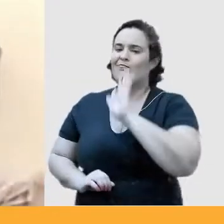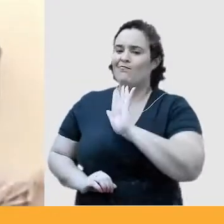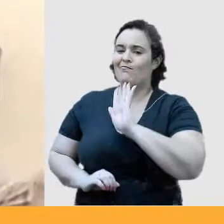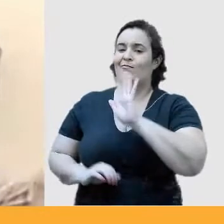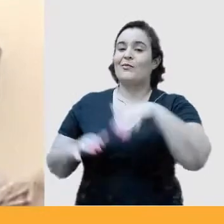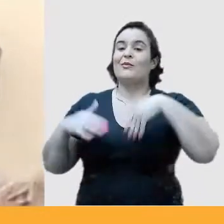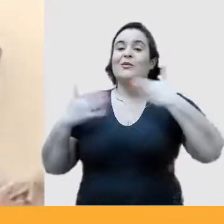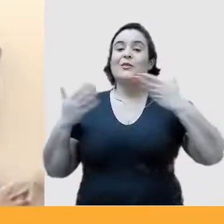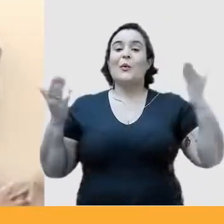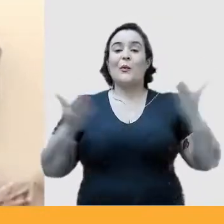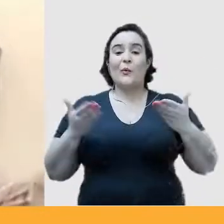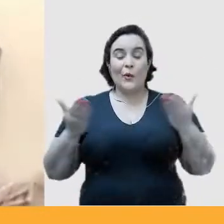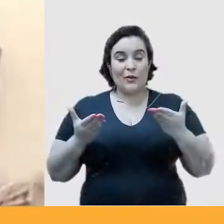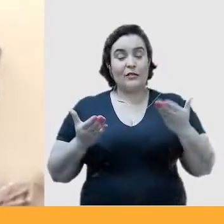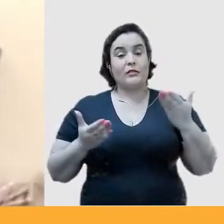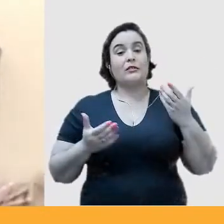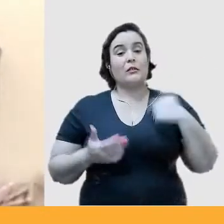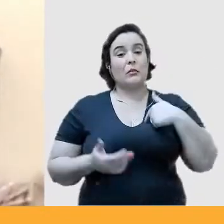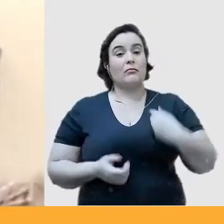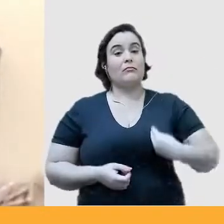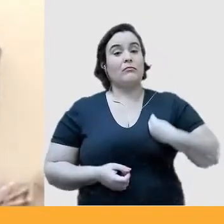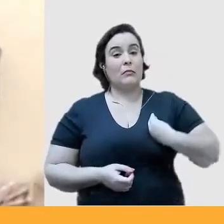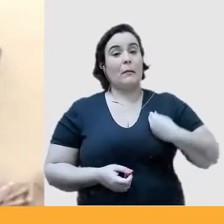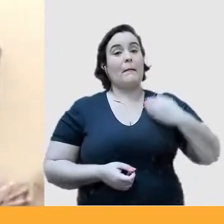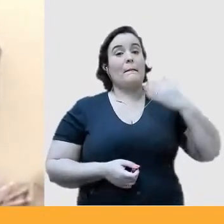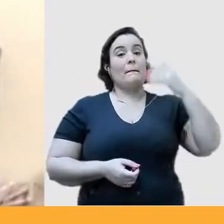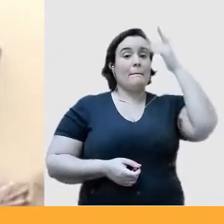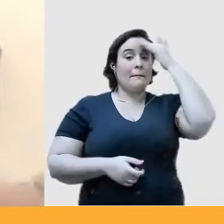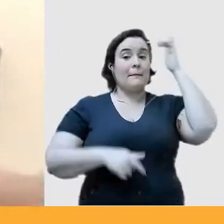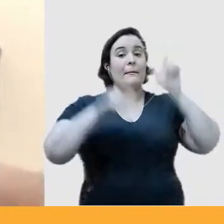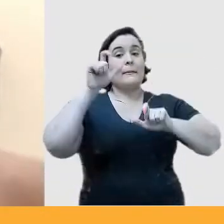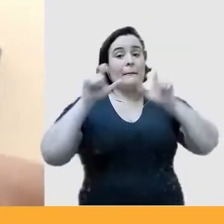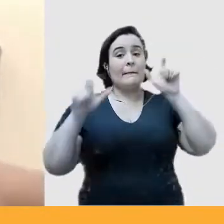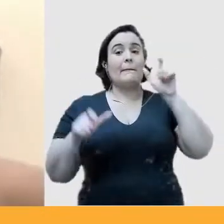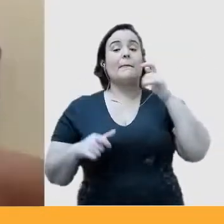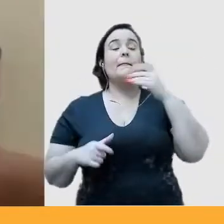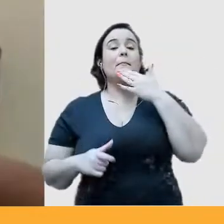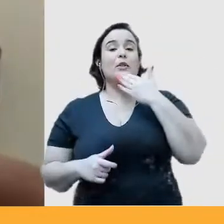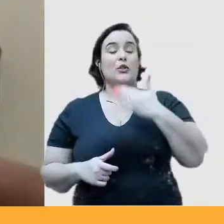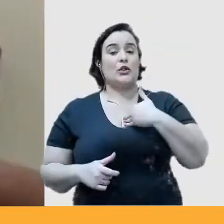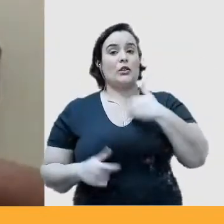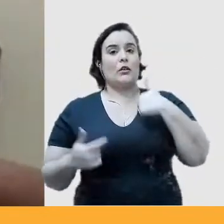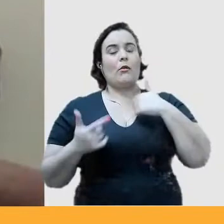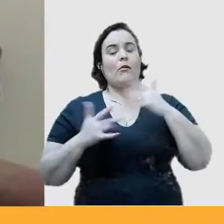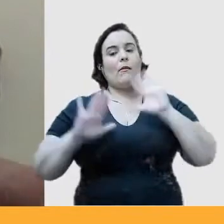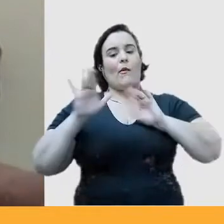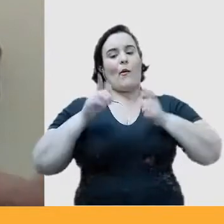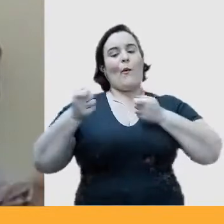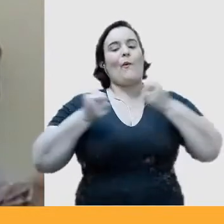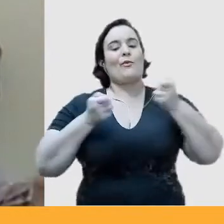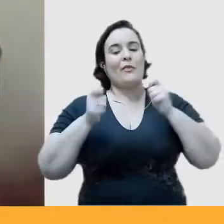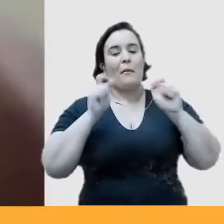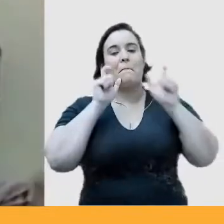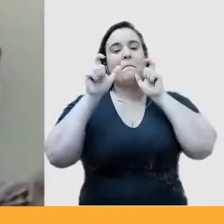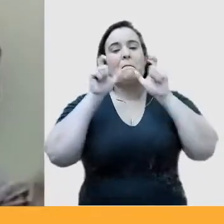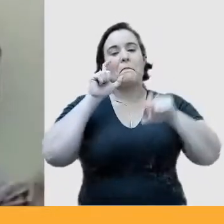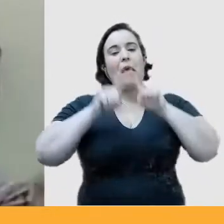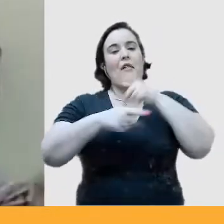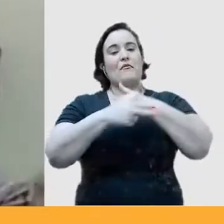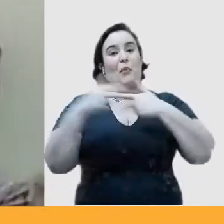estou hoje aqui. As pessoas, inclusive, me pediram para eu me conter em relação às palavras. estou tentando, né?